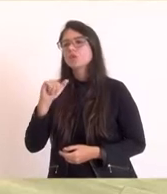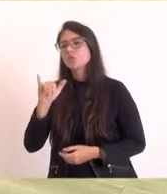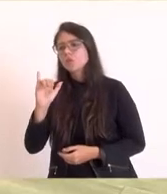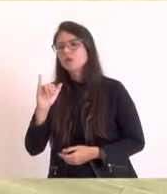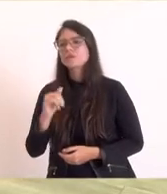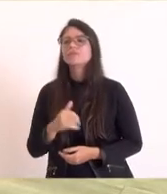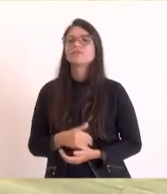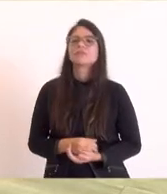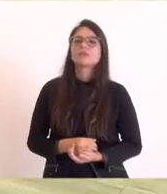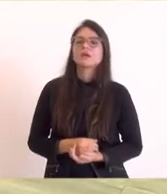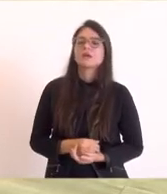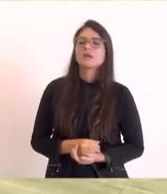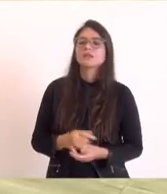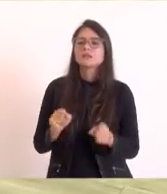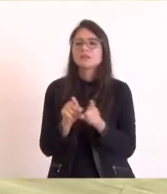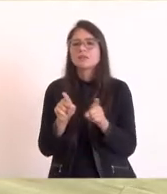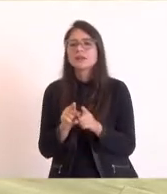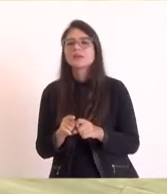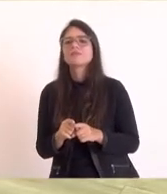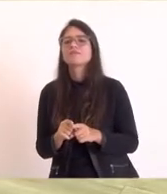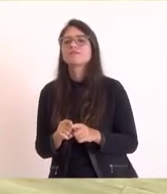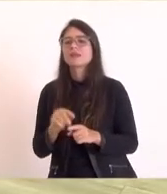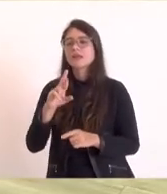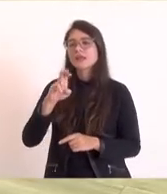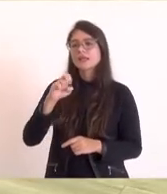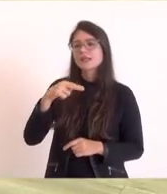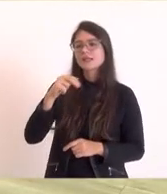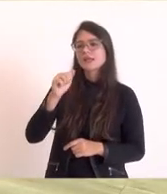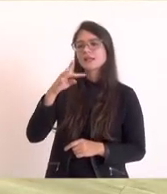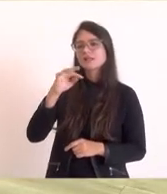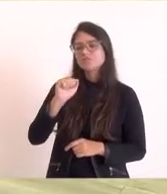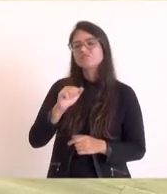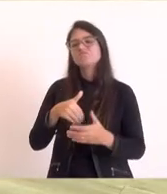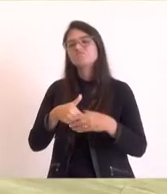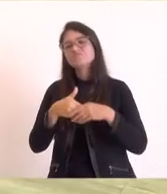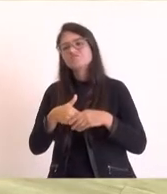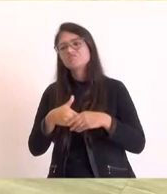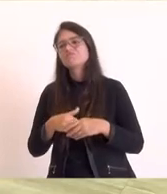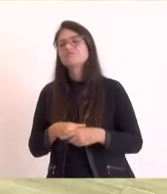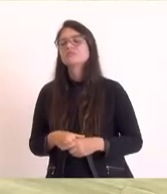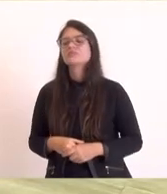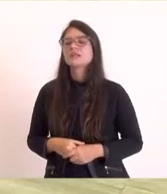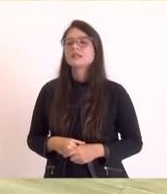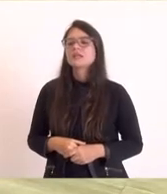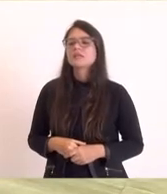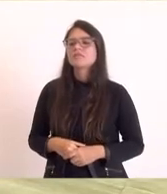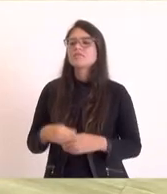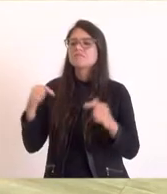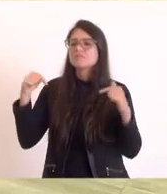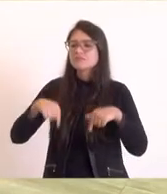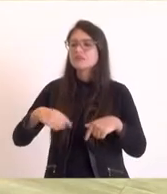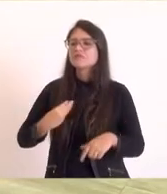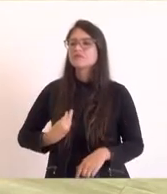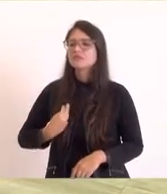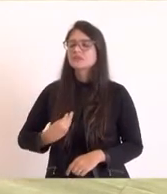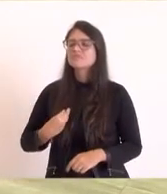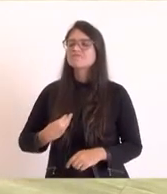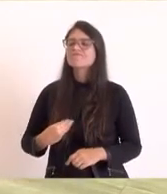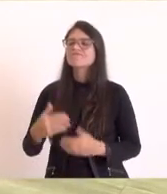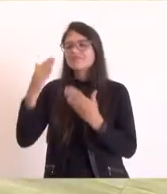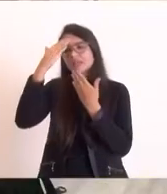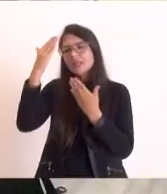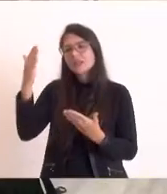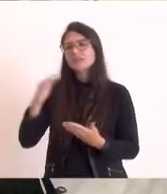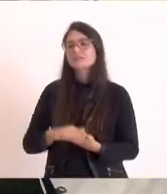saudar de novo a Renata Cristiane pela presença agradecer mais uma vez todo o carinho